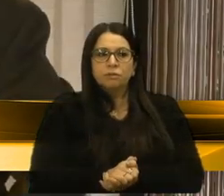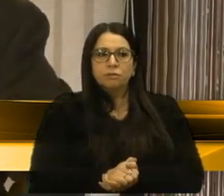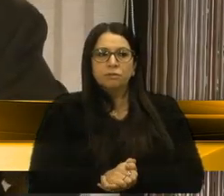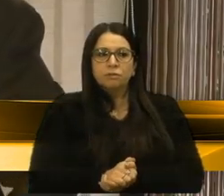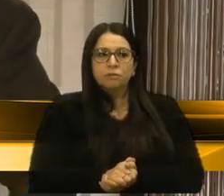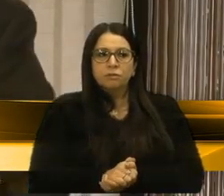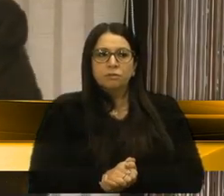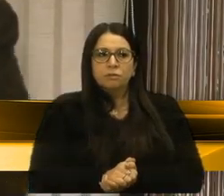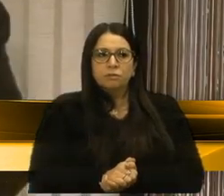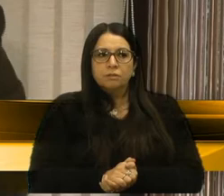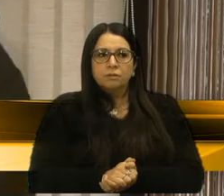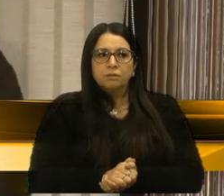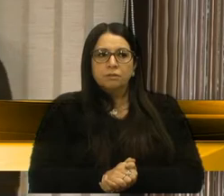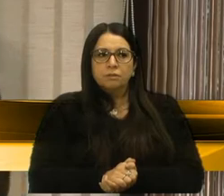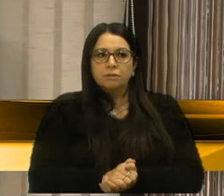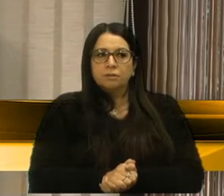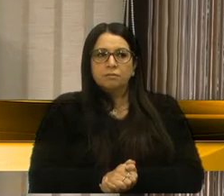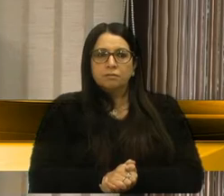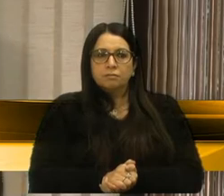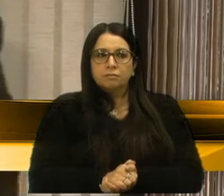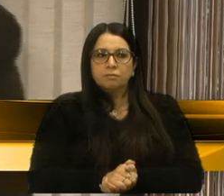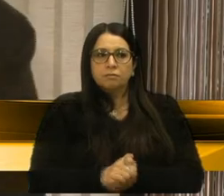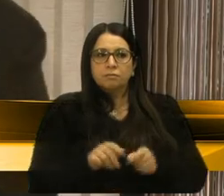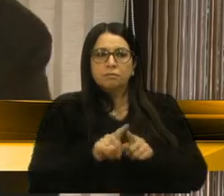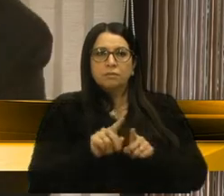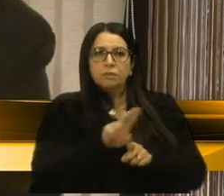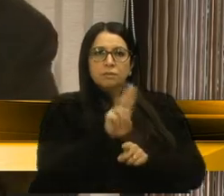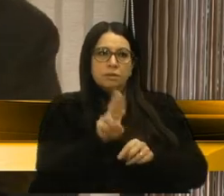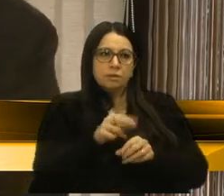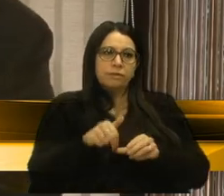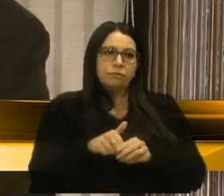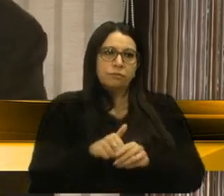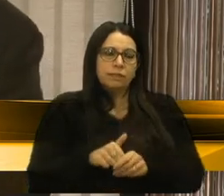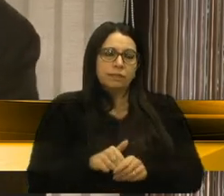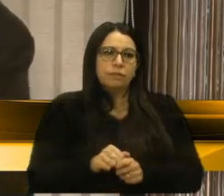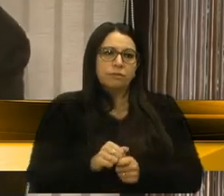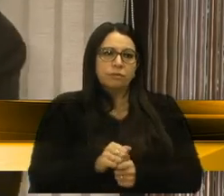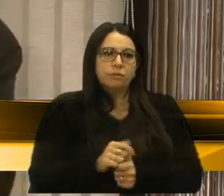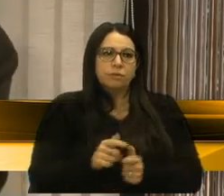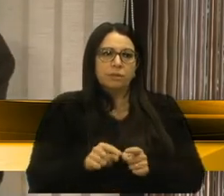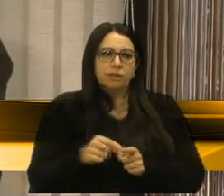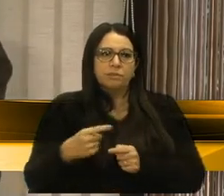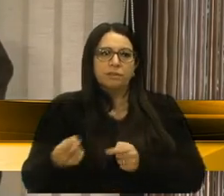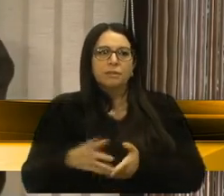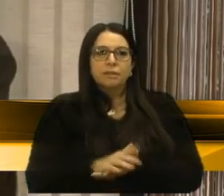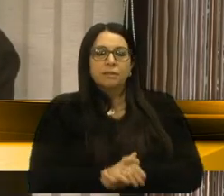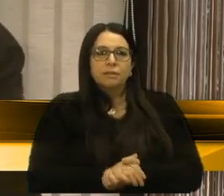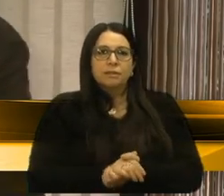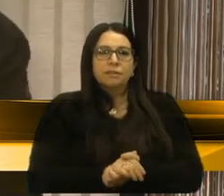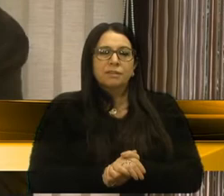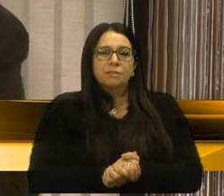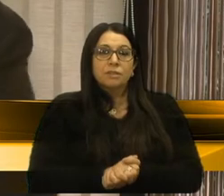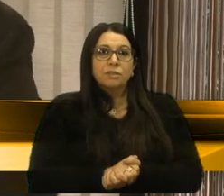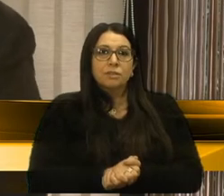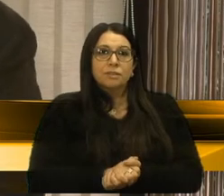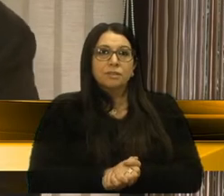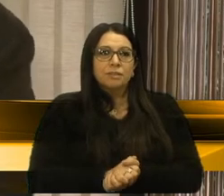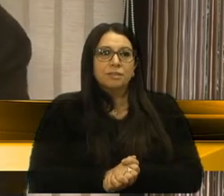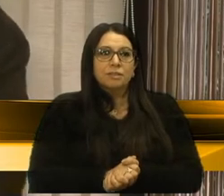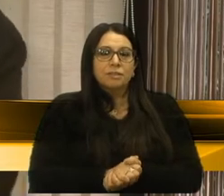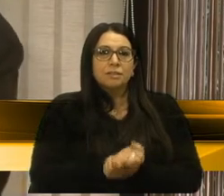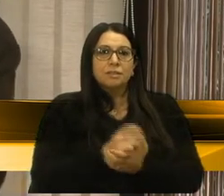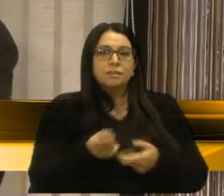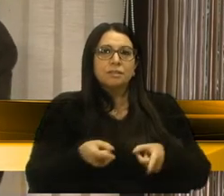quando tiver a necessidade de ocupar nosso espaço, fique à vontade, porque nós estamos... As